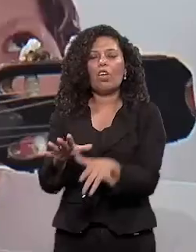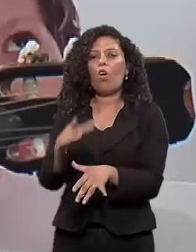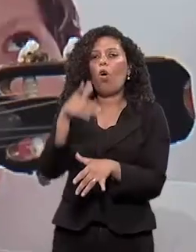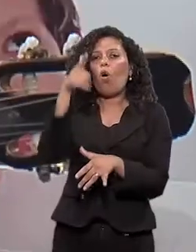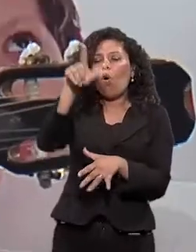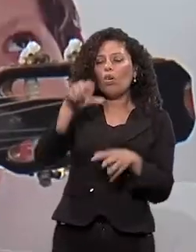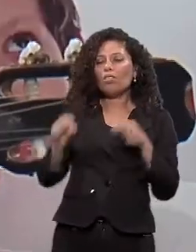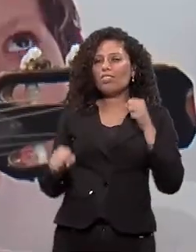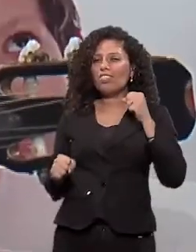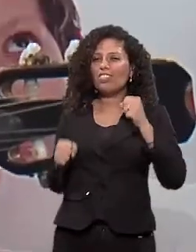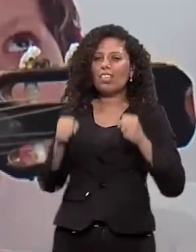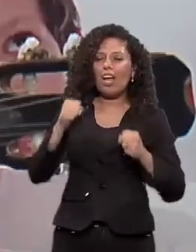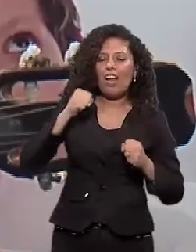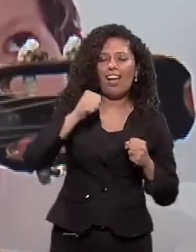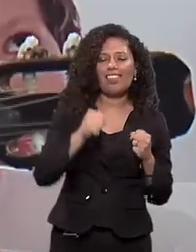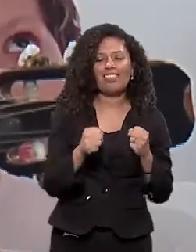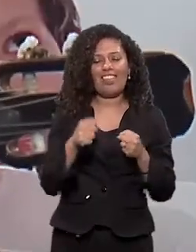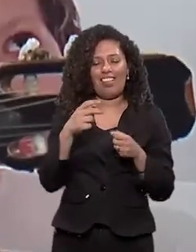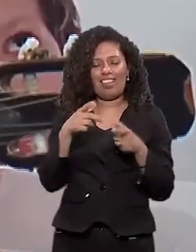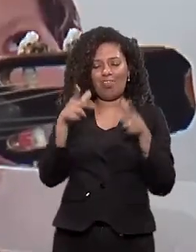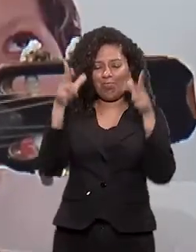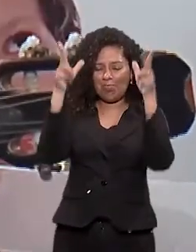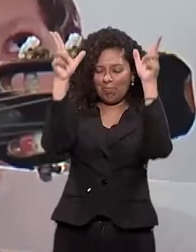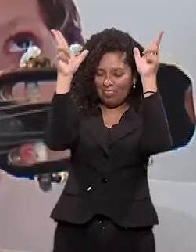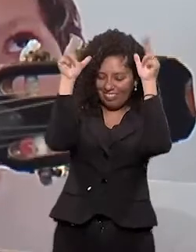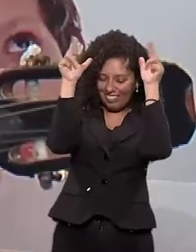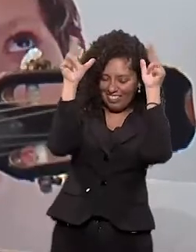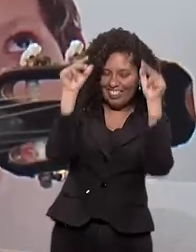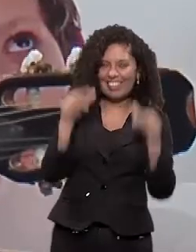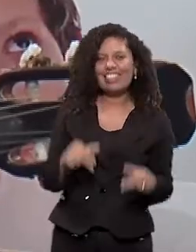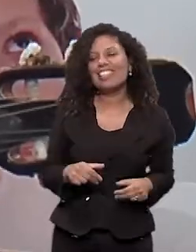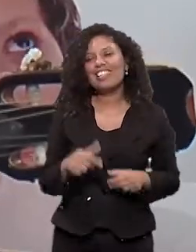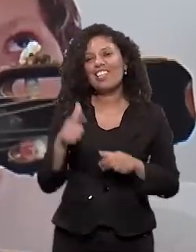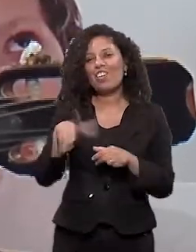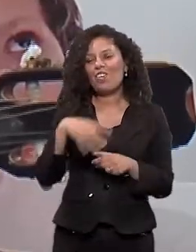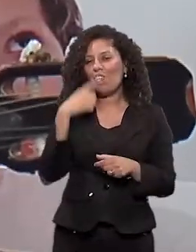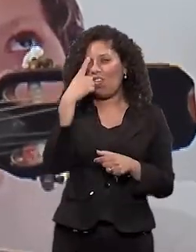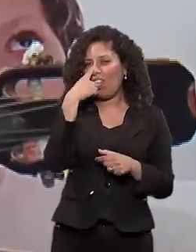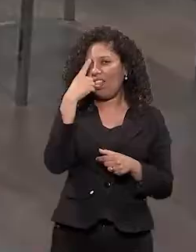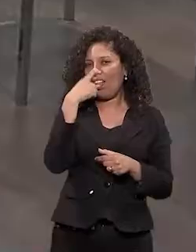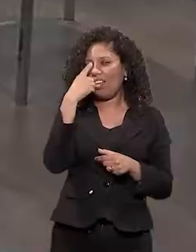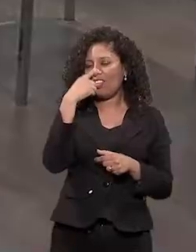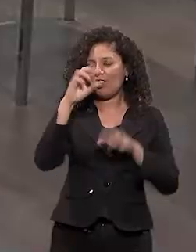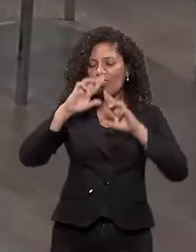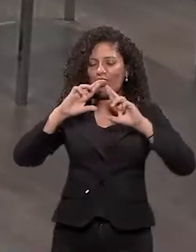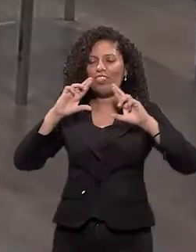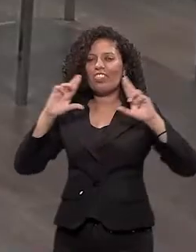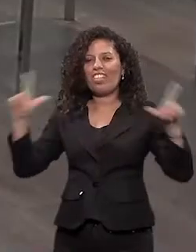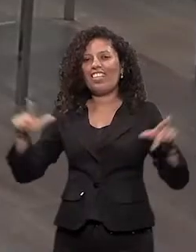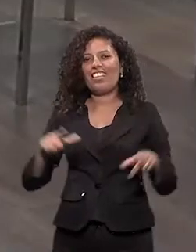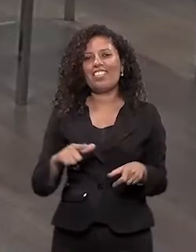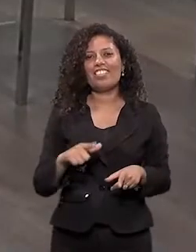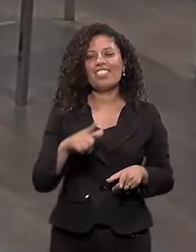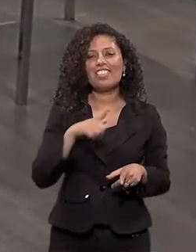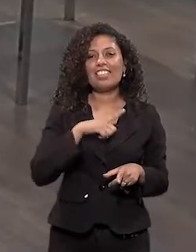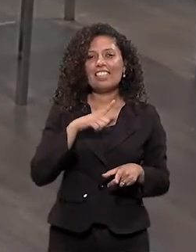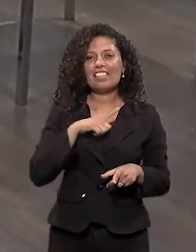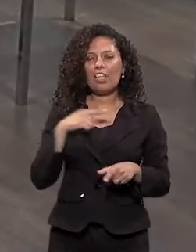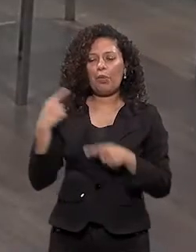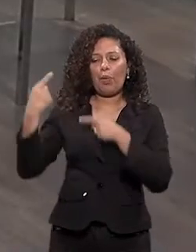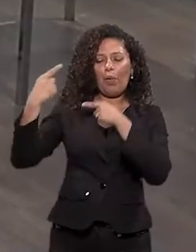triceratopi tem três chifres Dois na testa e um no nariz Que eles usam pra